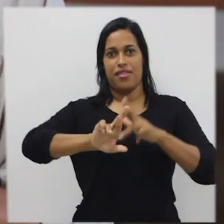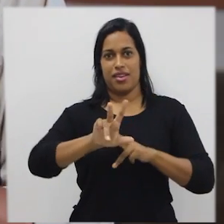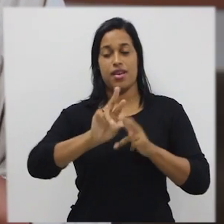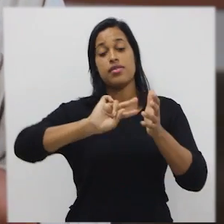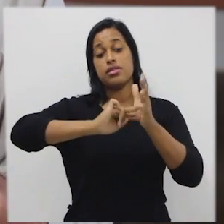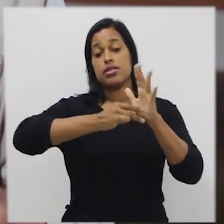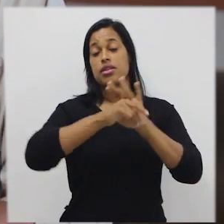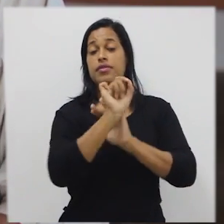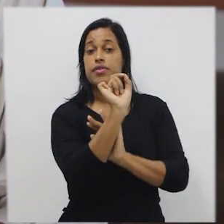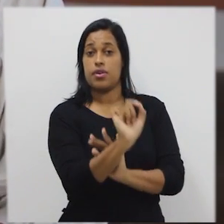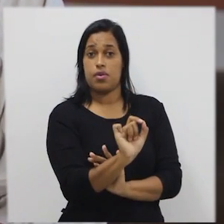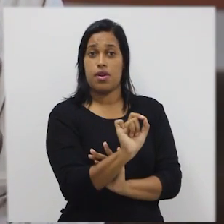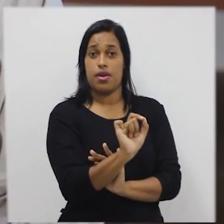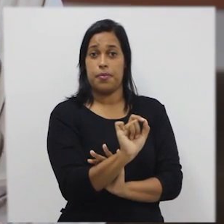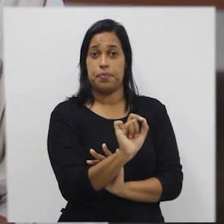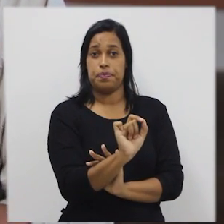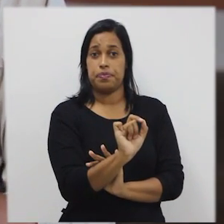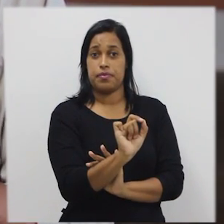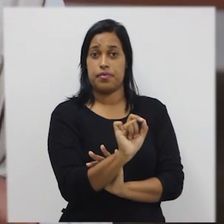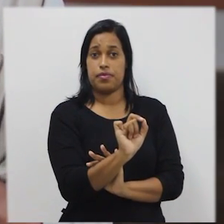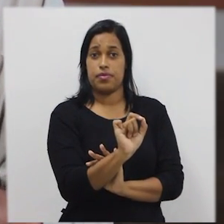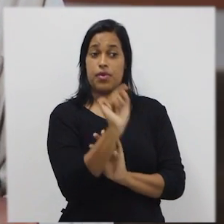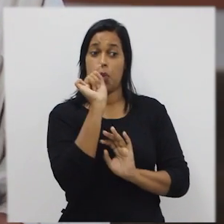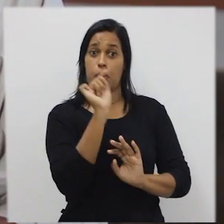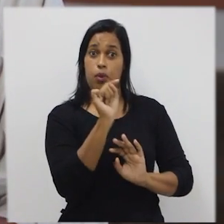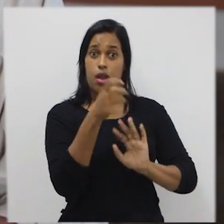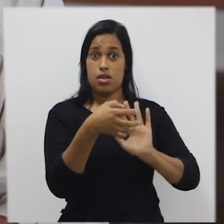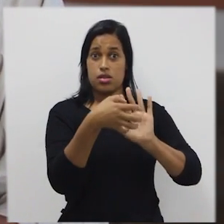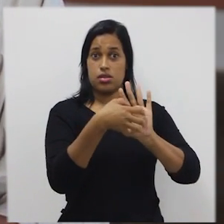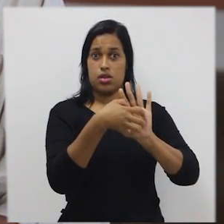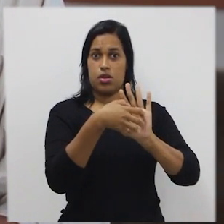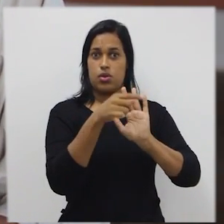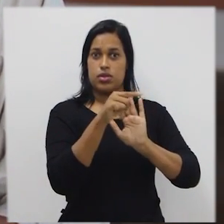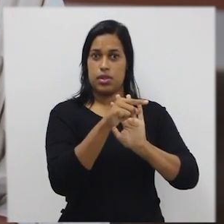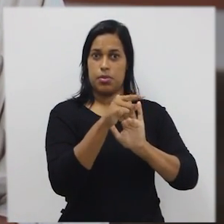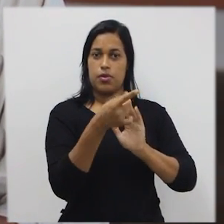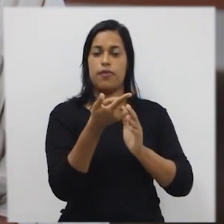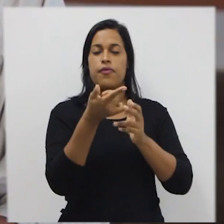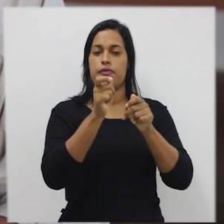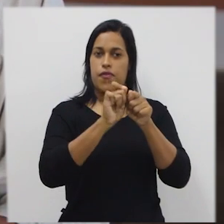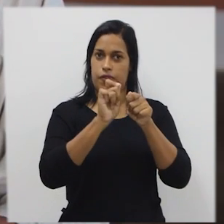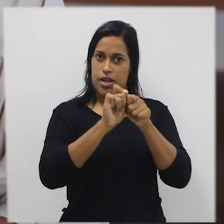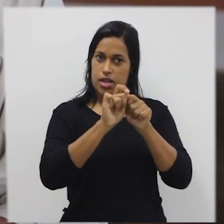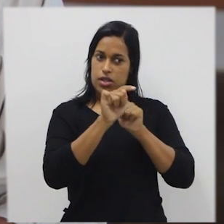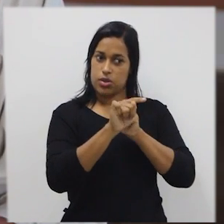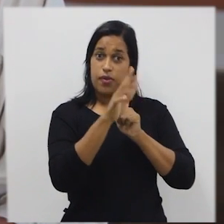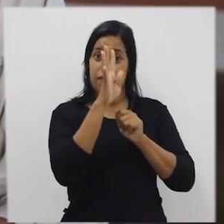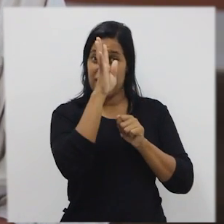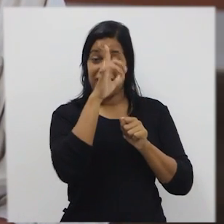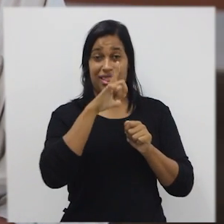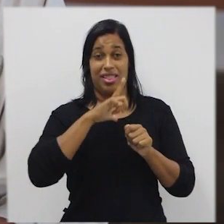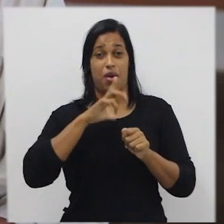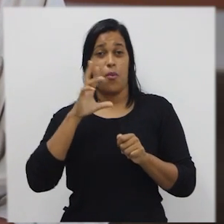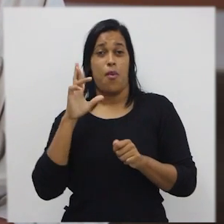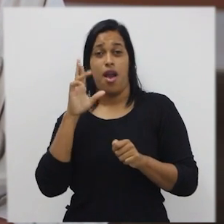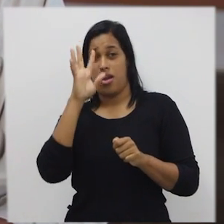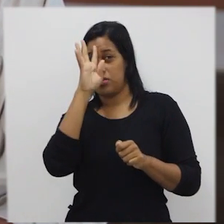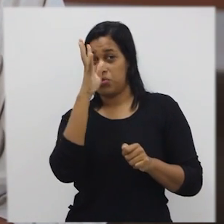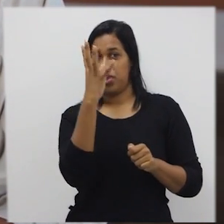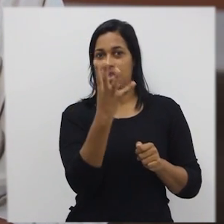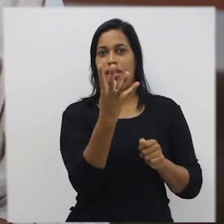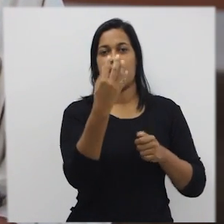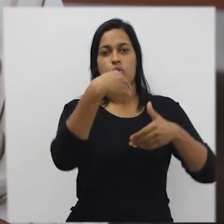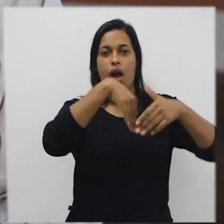quando esse comando foi executado vai ser exibido o resultado armazenado pela atribuição